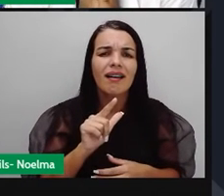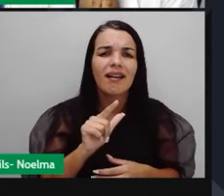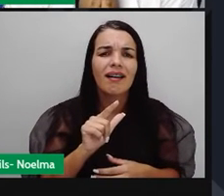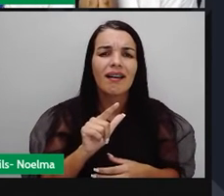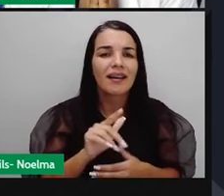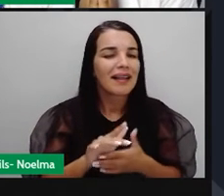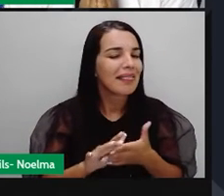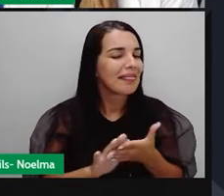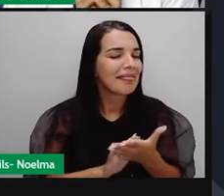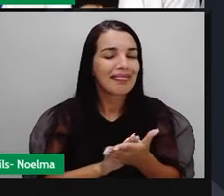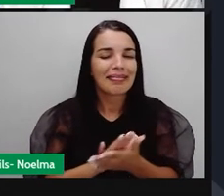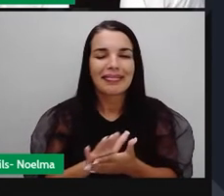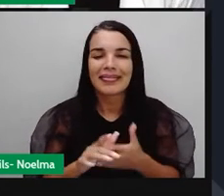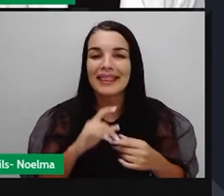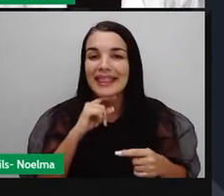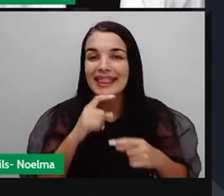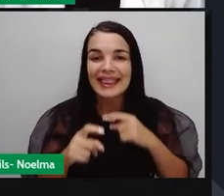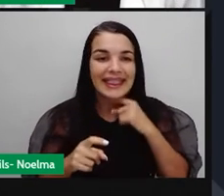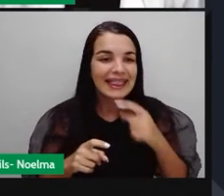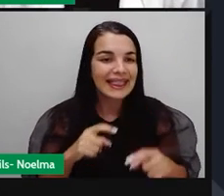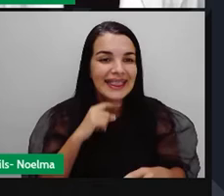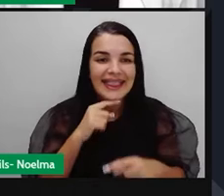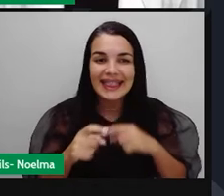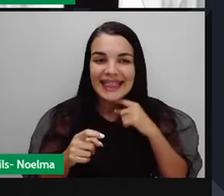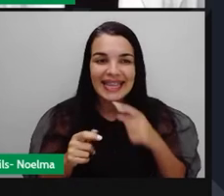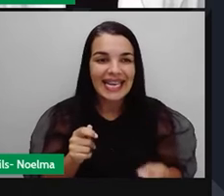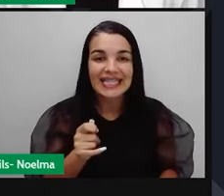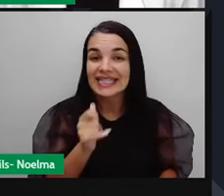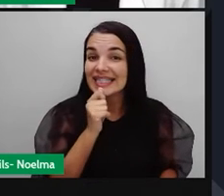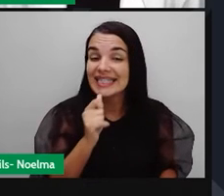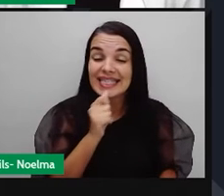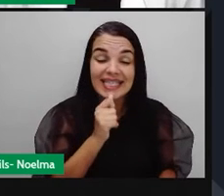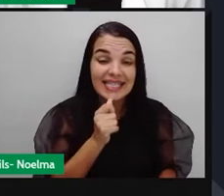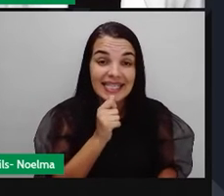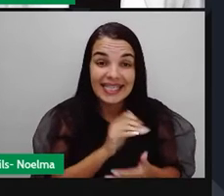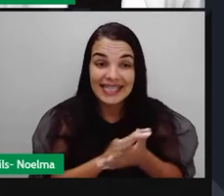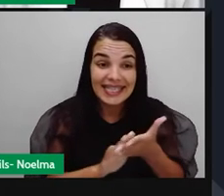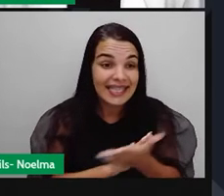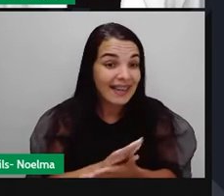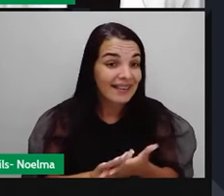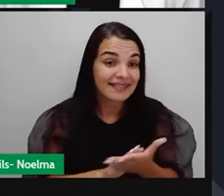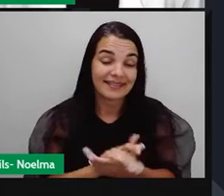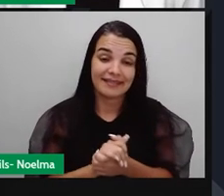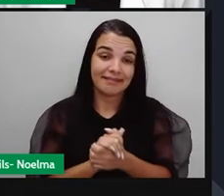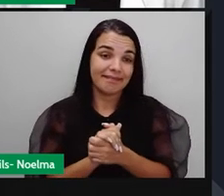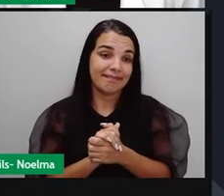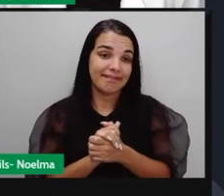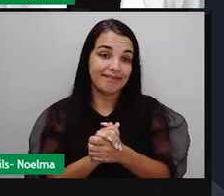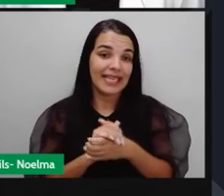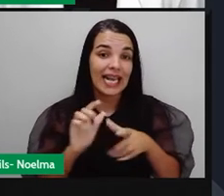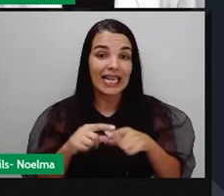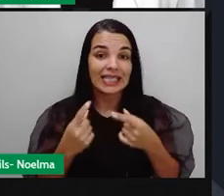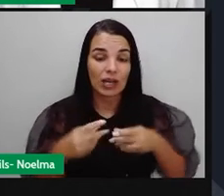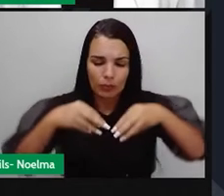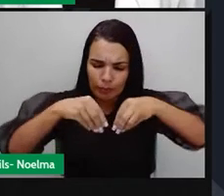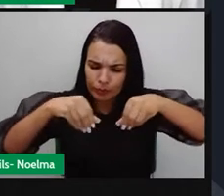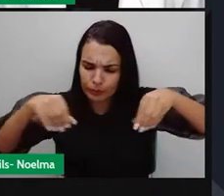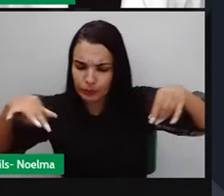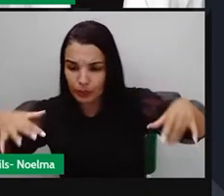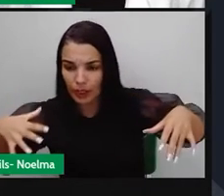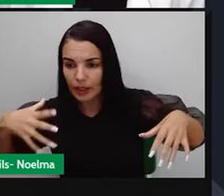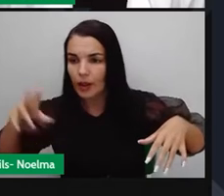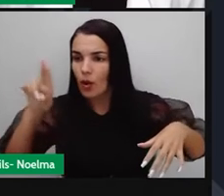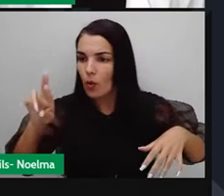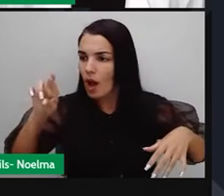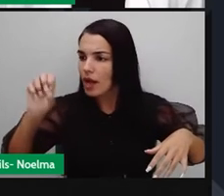Cole Segan, um cientista do século XX, dizia, ninguém. As cinzas dos soviéticos